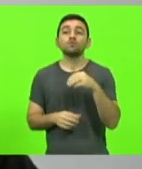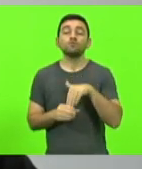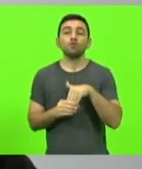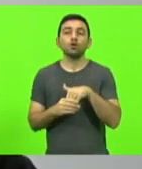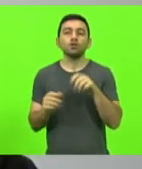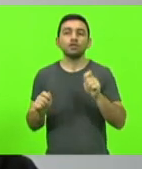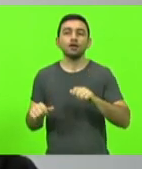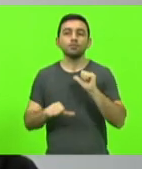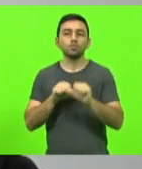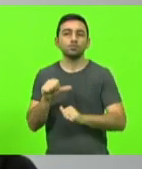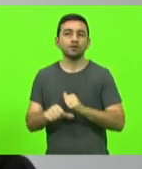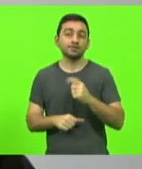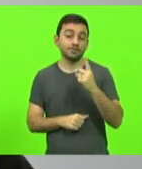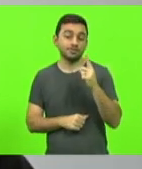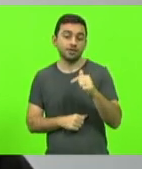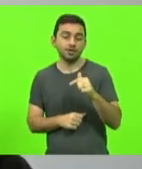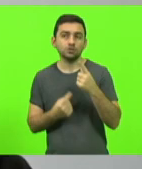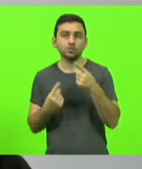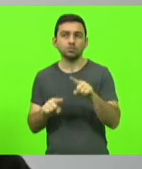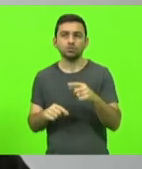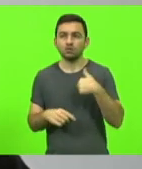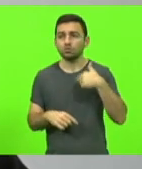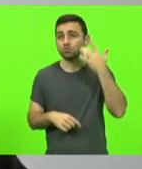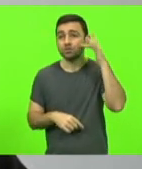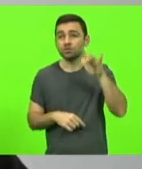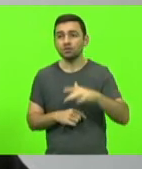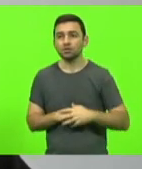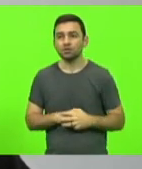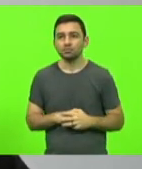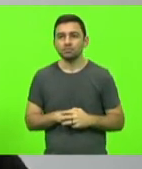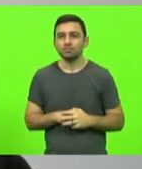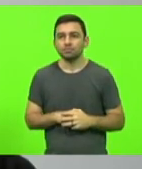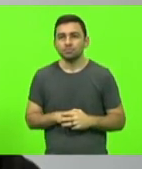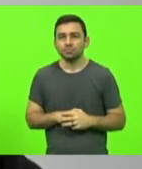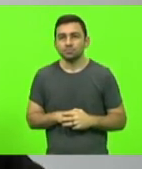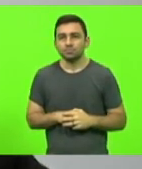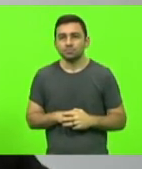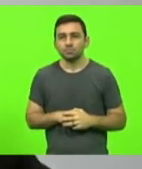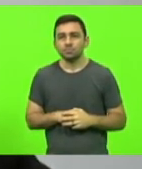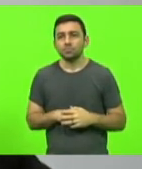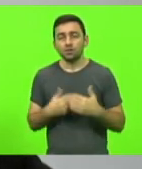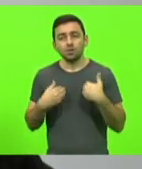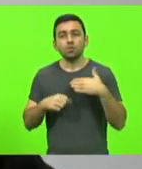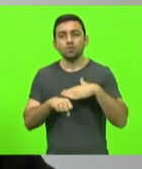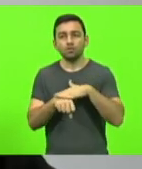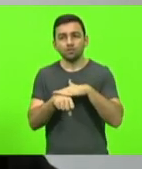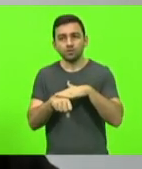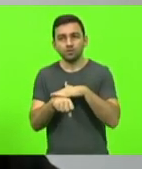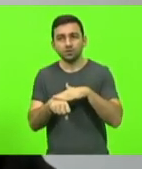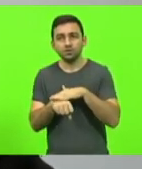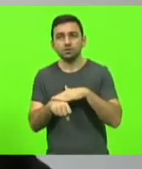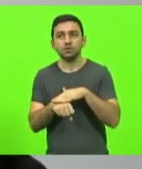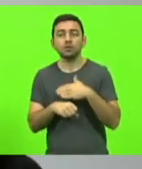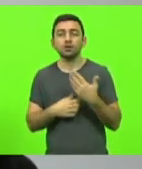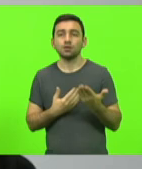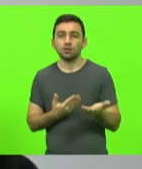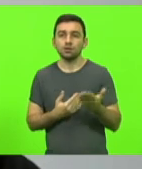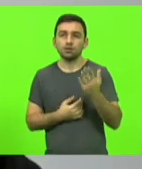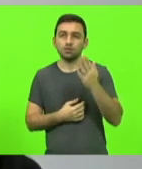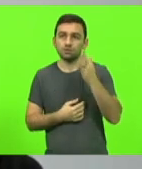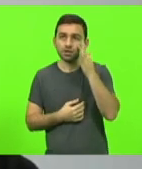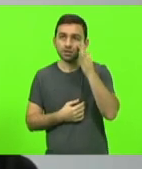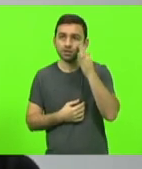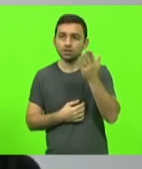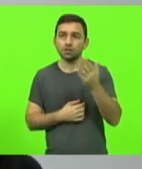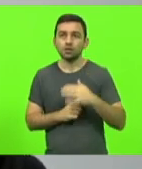Desses 17 que votaram contra? Não sei. Eu não sei. Eu consegui, eu conversei com o deputado Fernando Kremlin, ele falou, não, eu voto